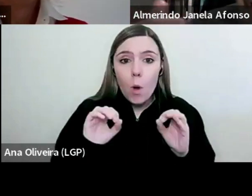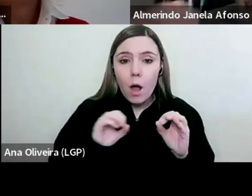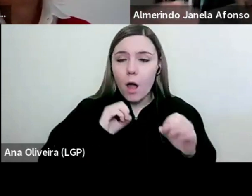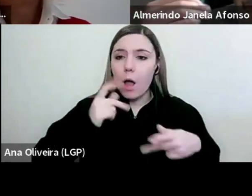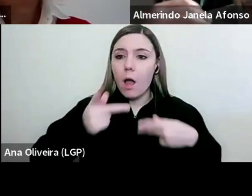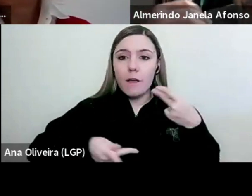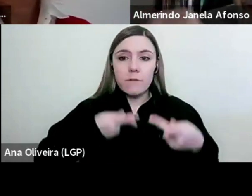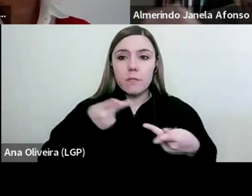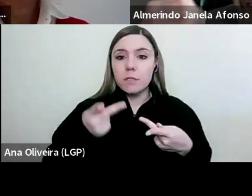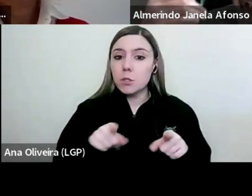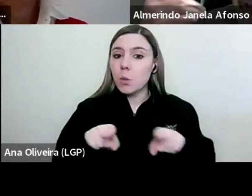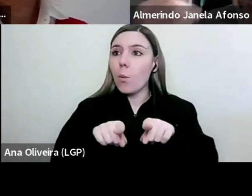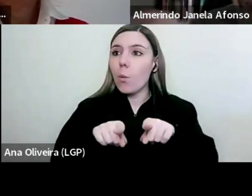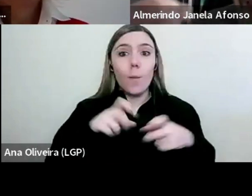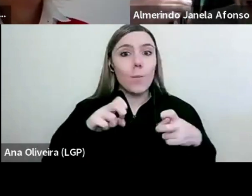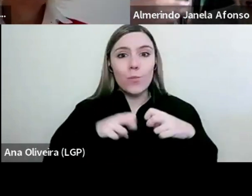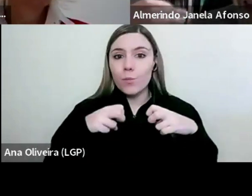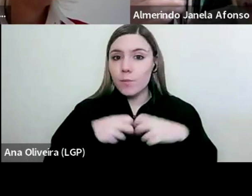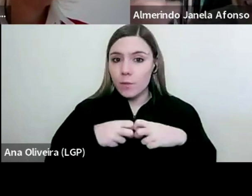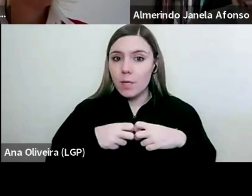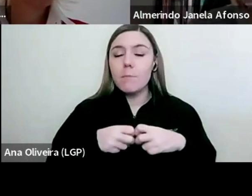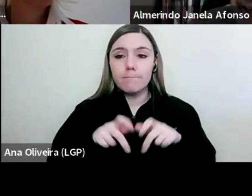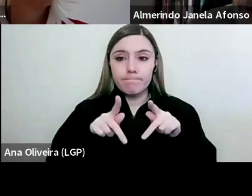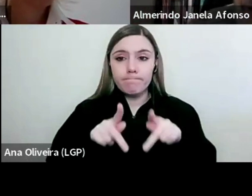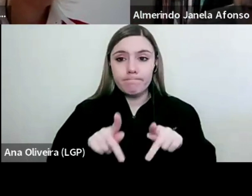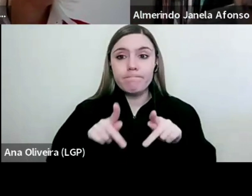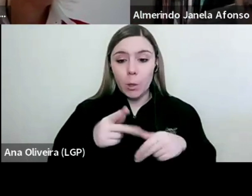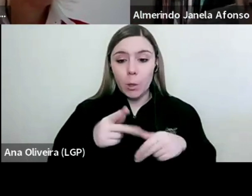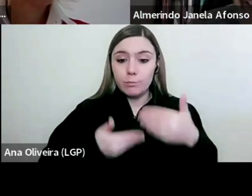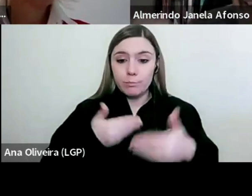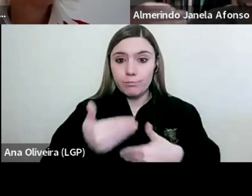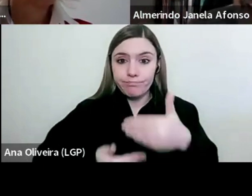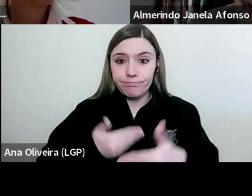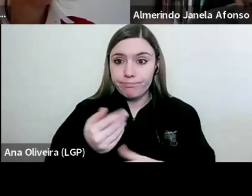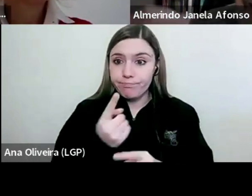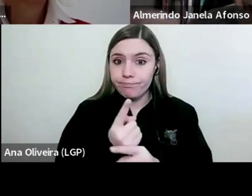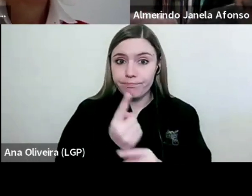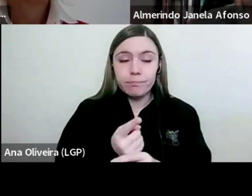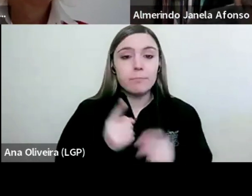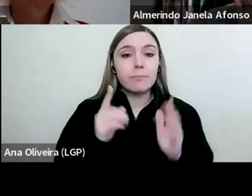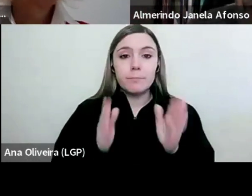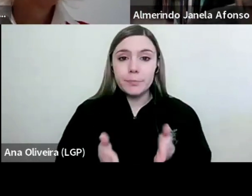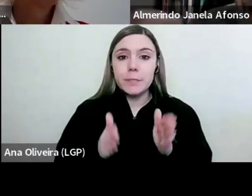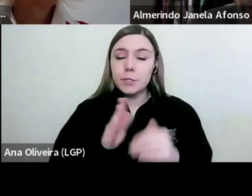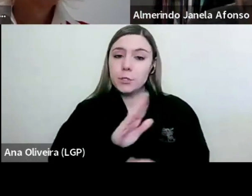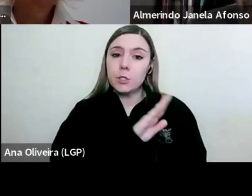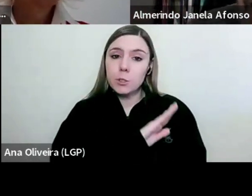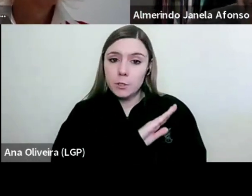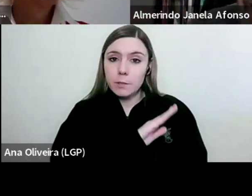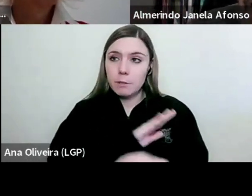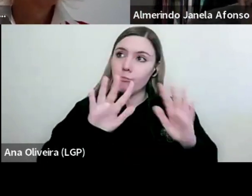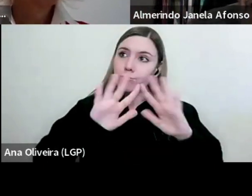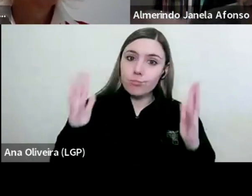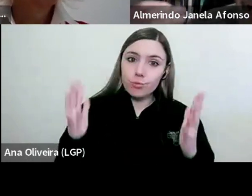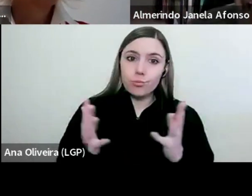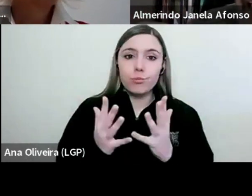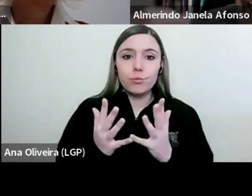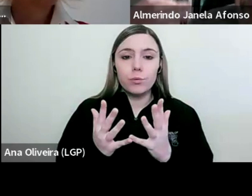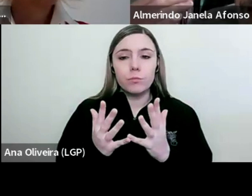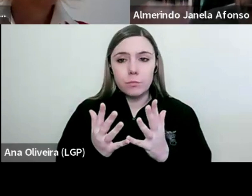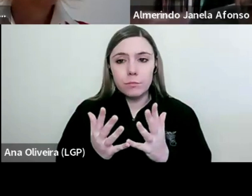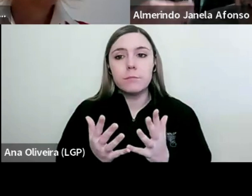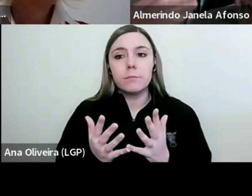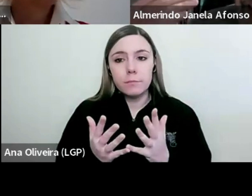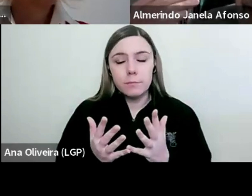é assumida como um problema eminentemente pedagógico-didático que necessita ser experimentado amplamente com uma